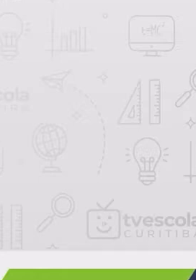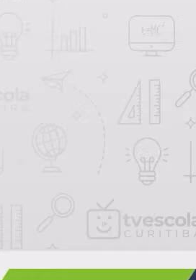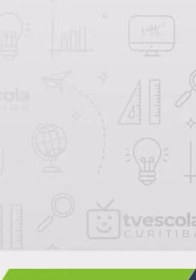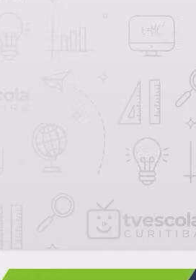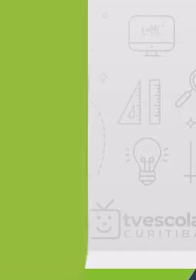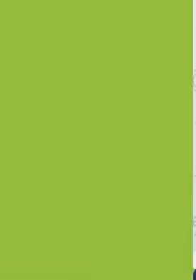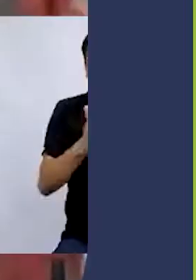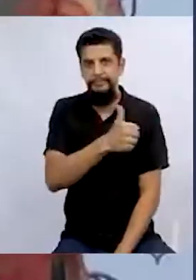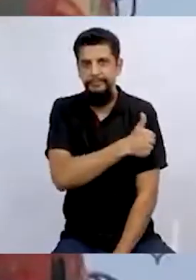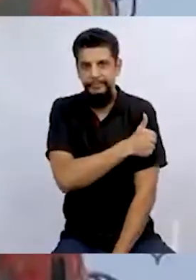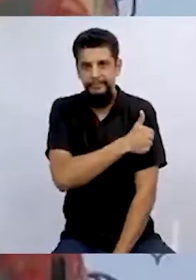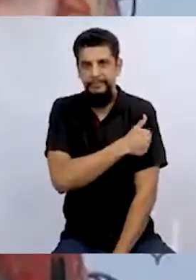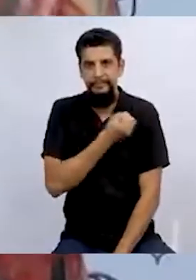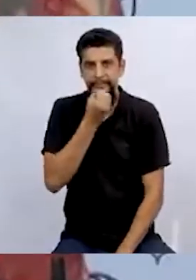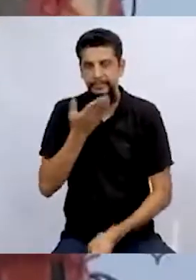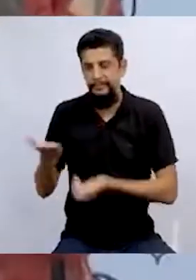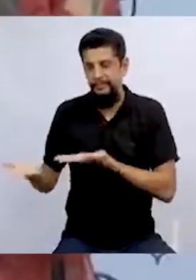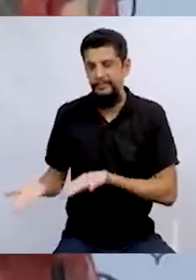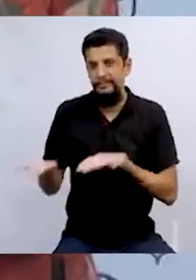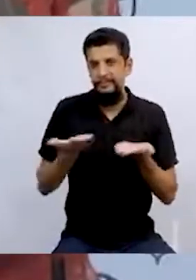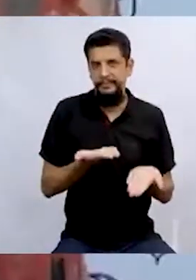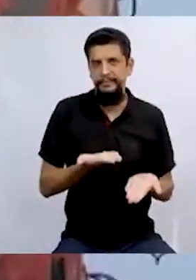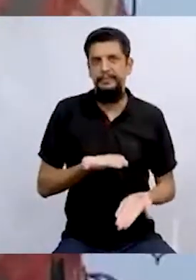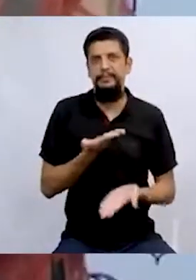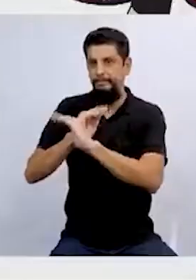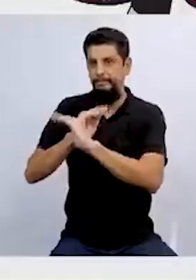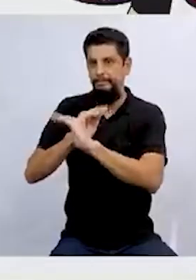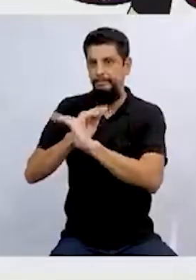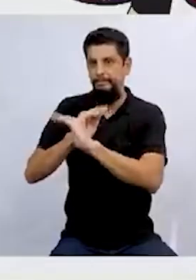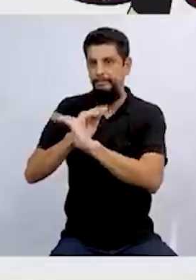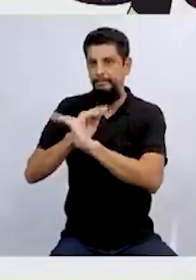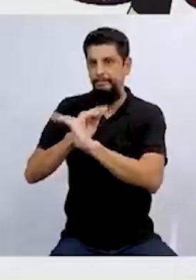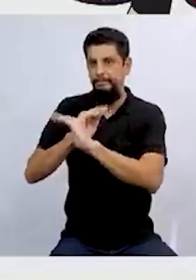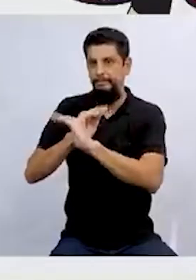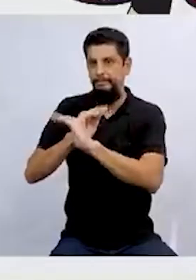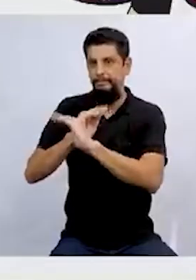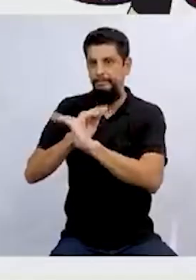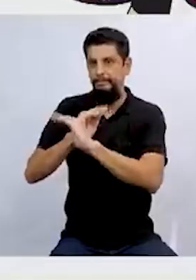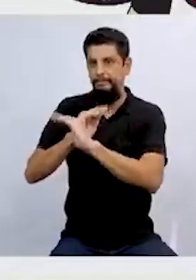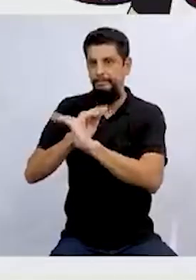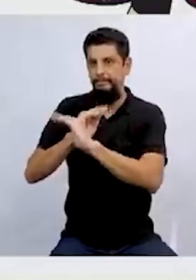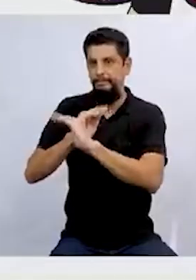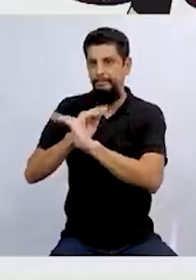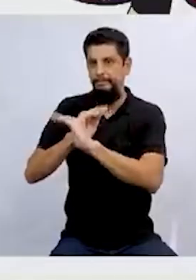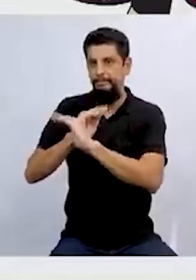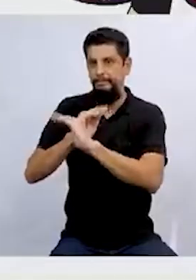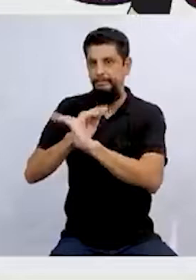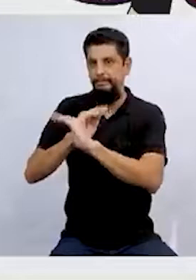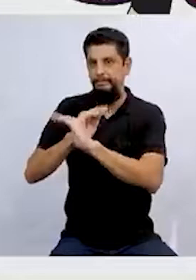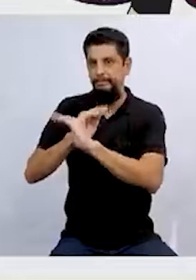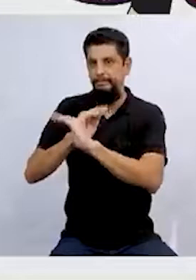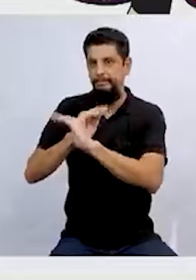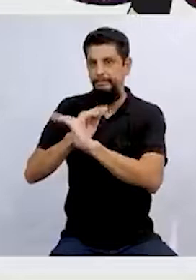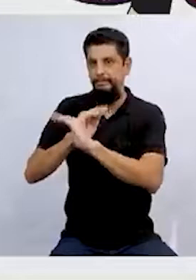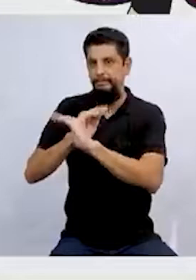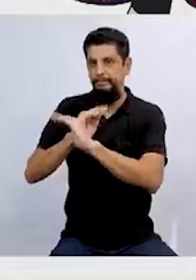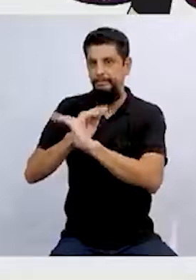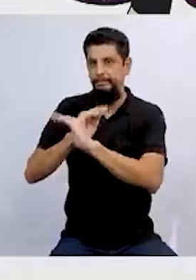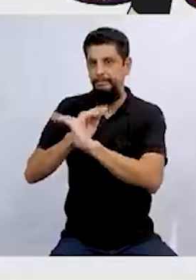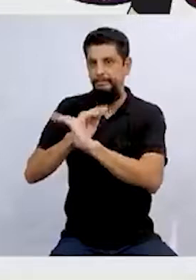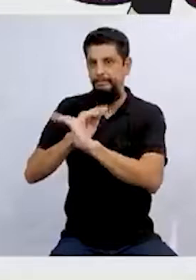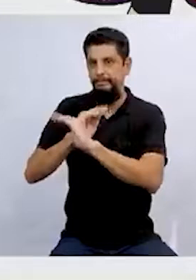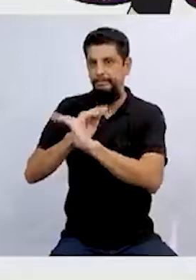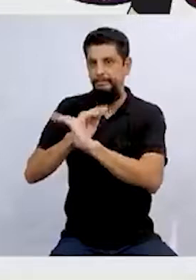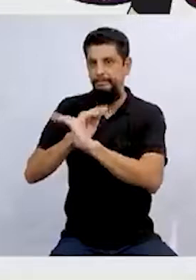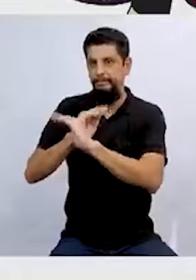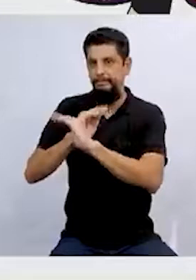Olá, estudante! Seja bem-vindo a mais uma aula de literatura, aquele momento em que você é